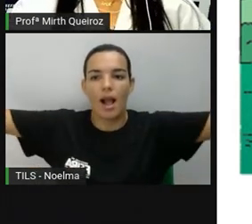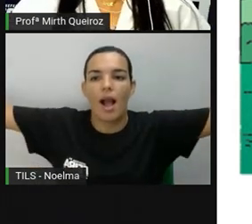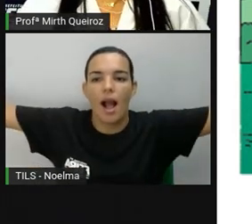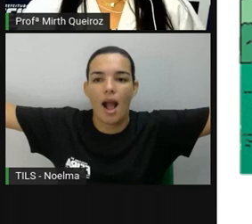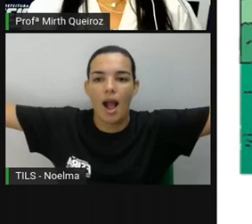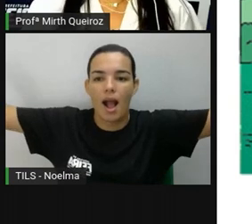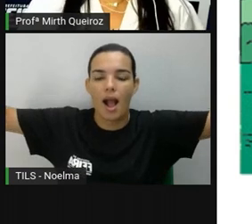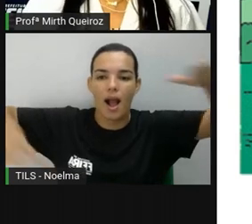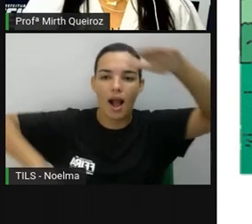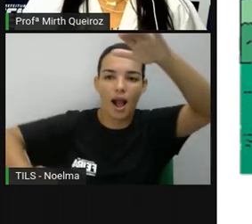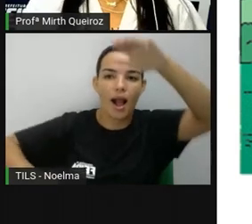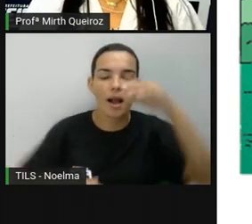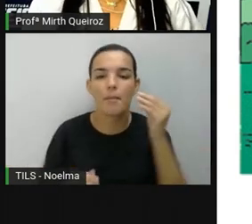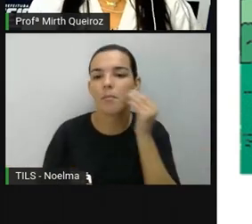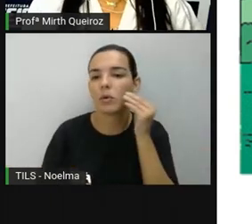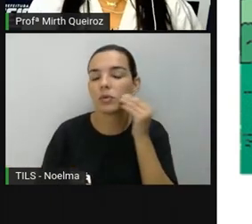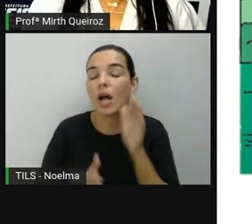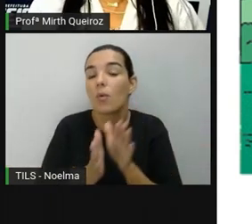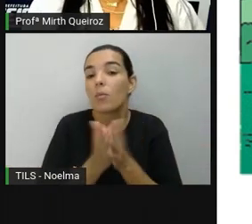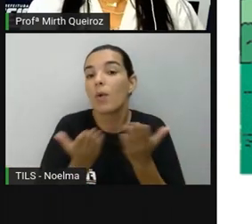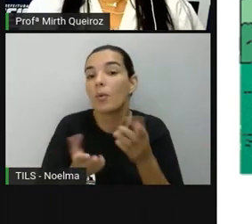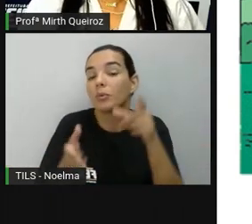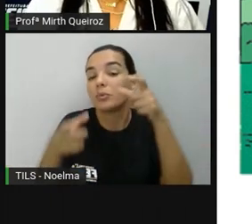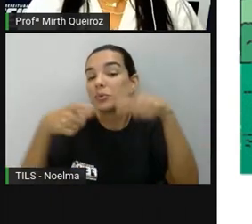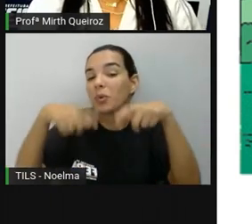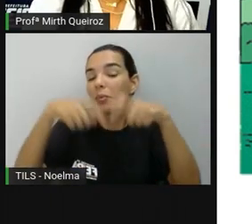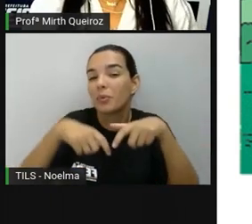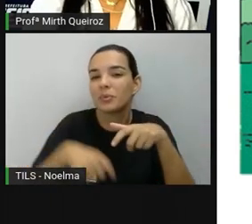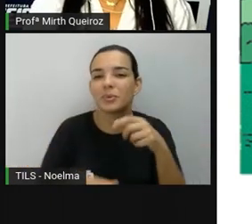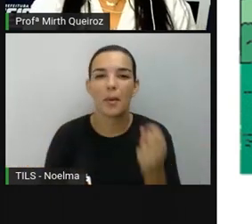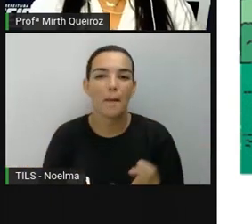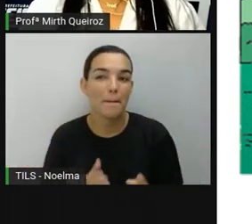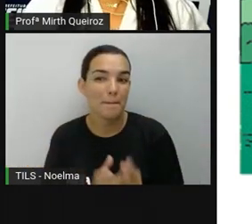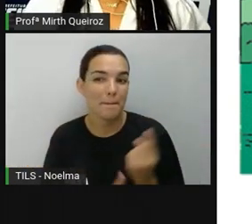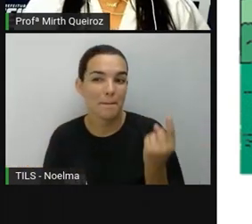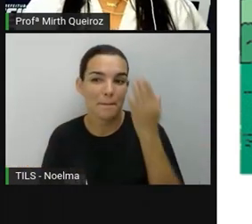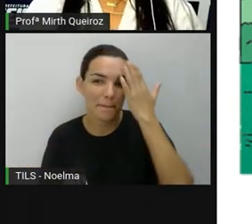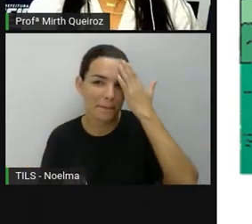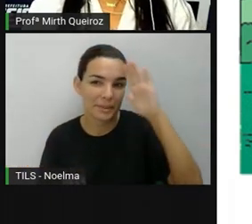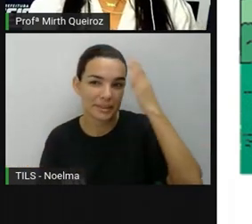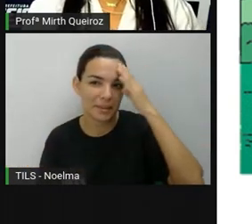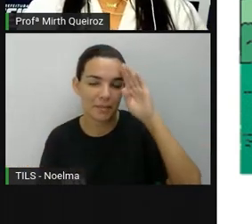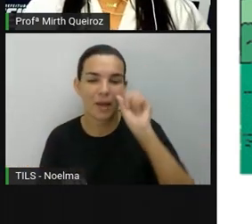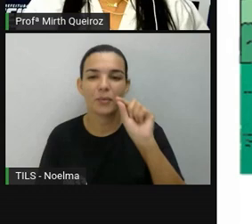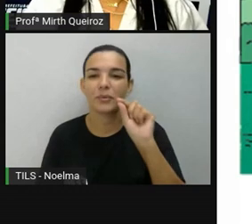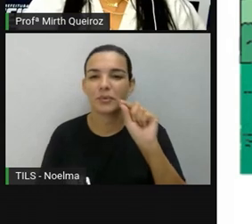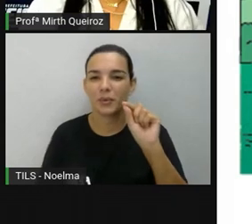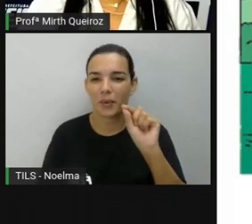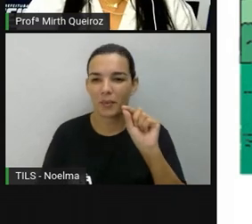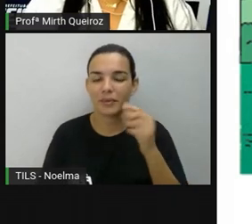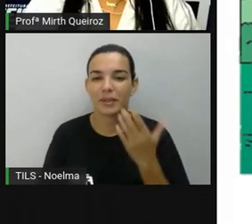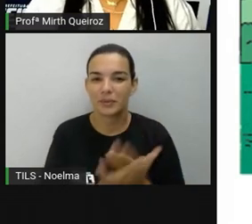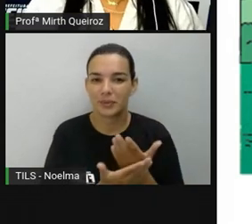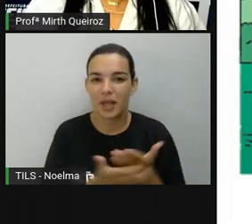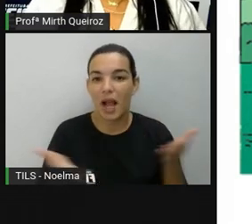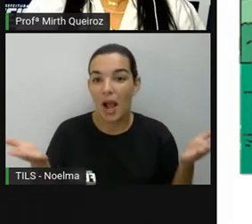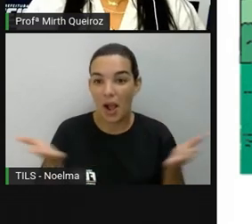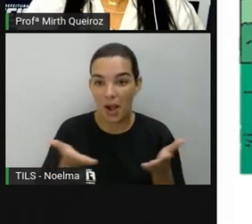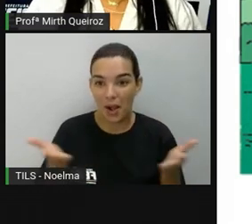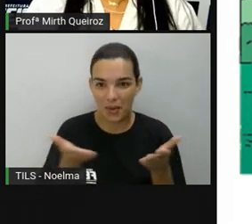poder identificar os pontos cardeais principais que são os pontos que nós estudaremos